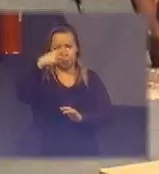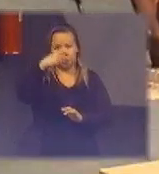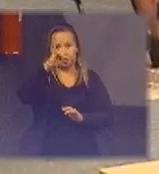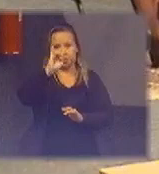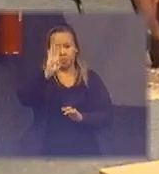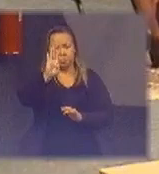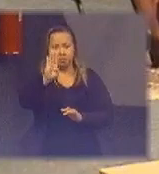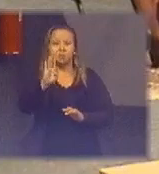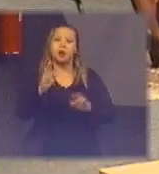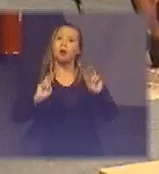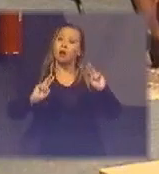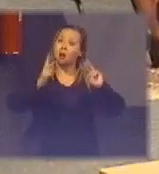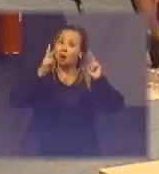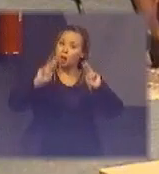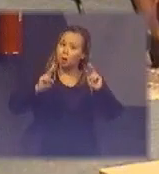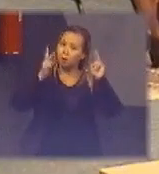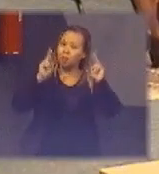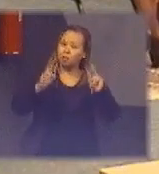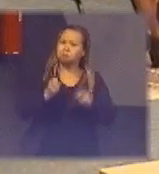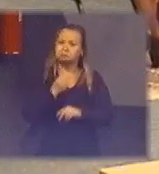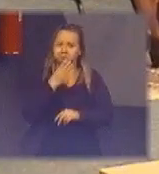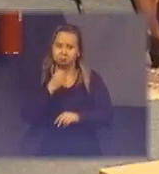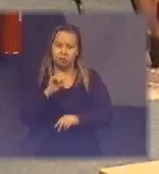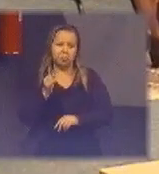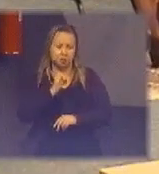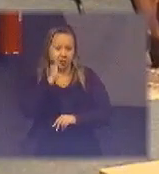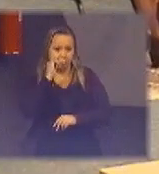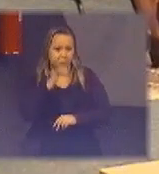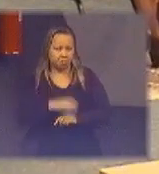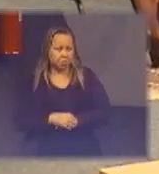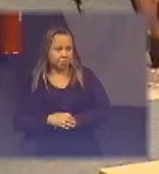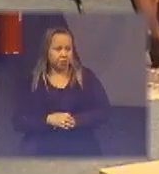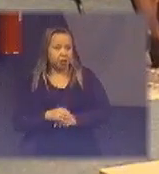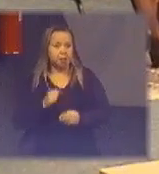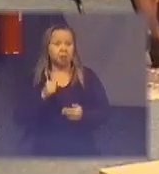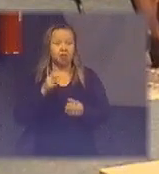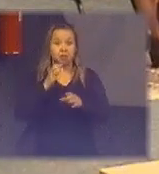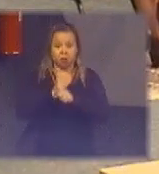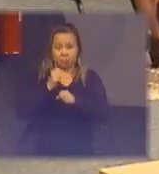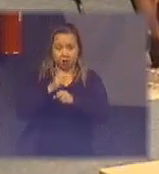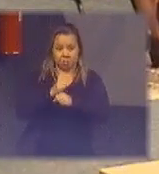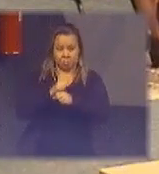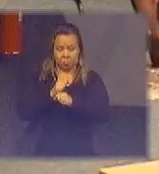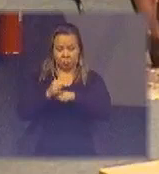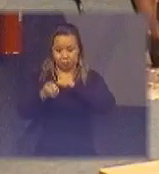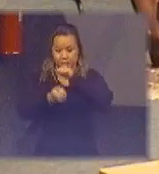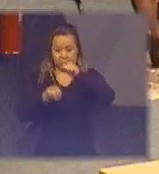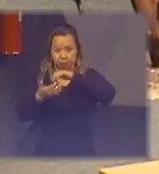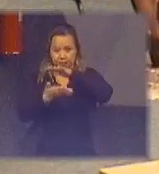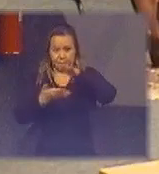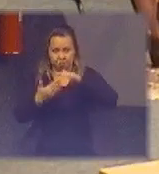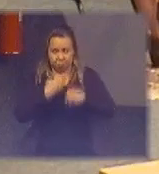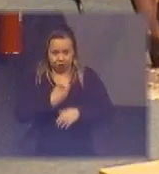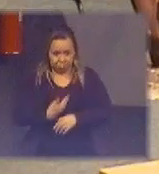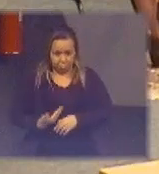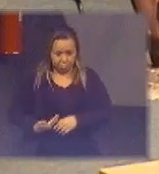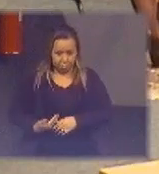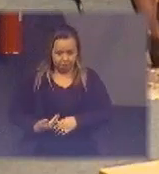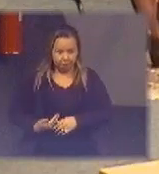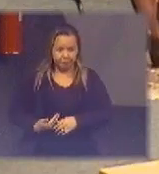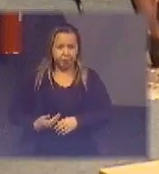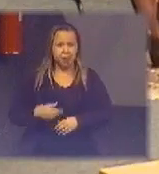expressivo não chega a ser do petróleo mas é expressivo e aí quando a gente vem para compras públicas sustentáveis tem estimativas que falam de 10